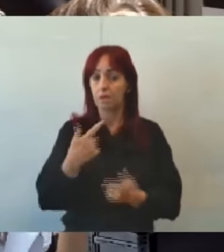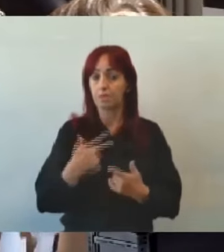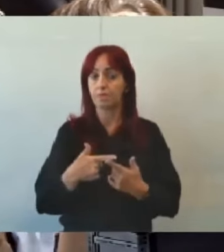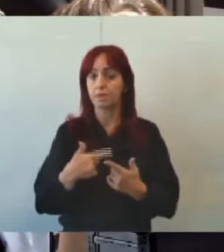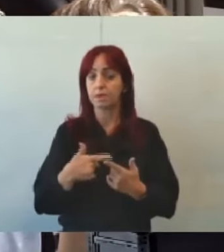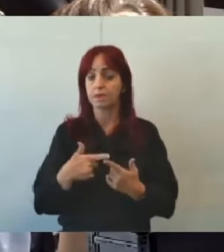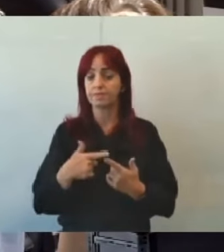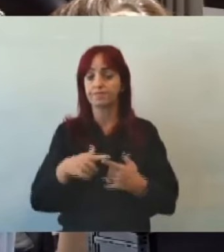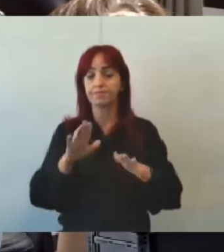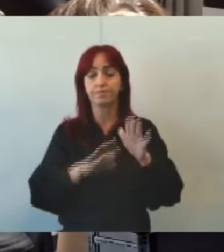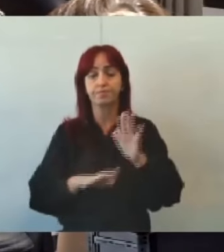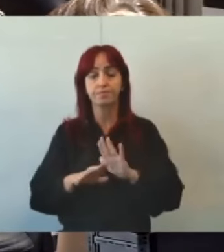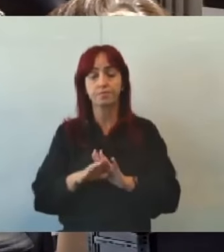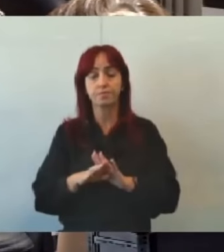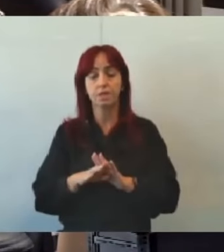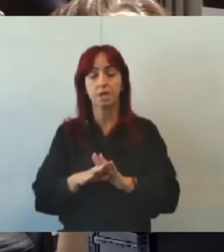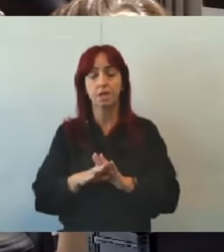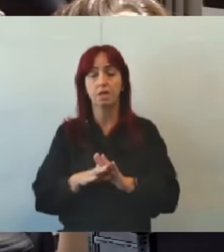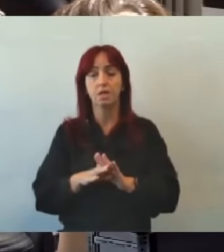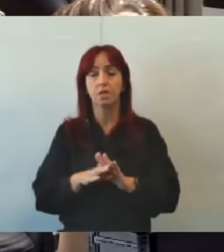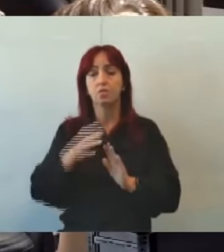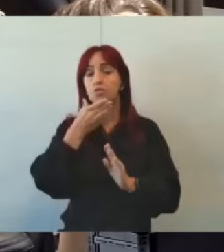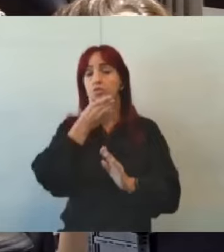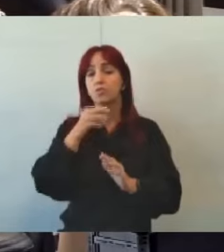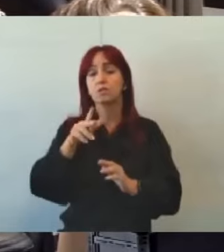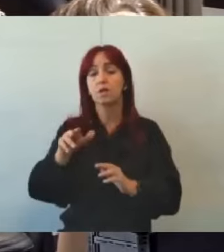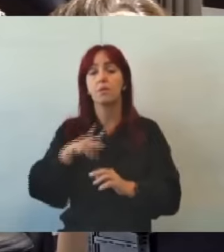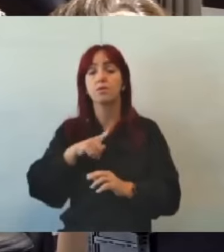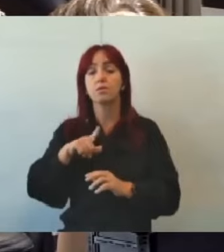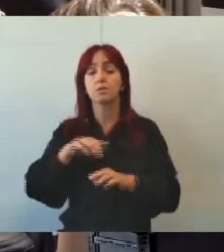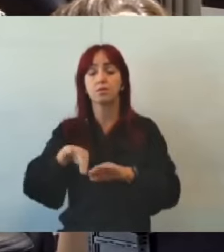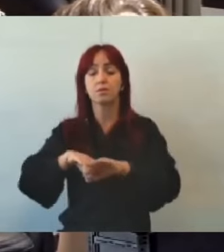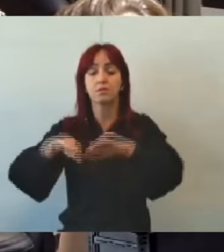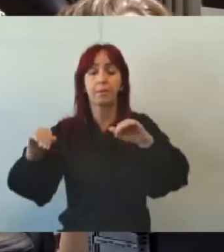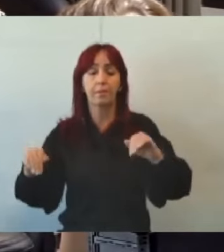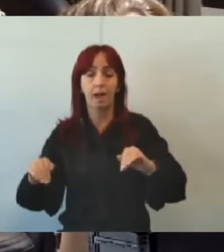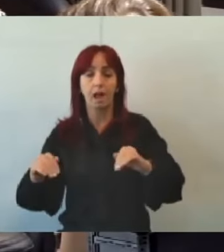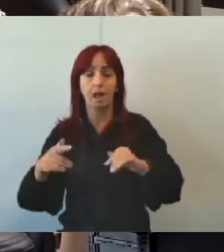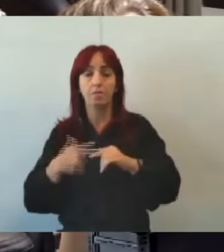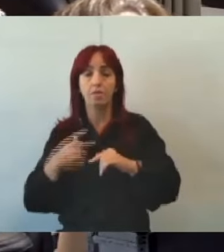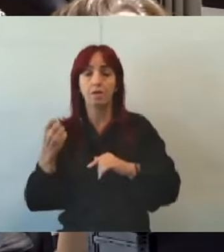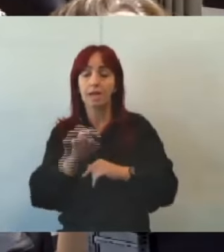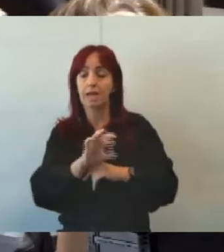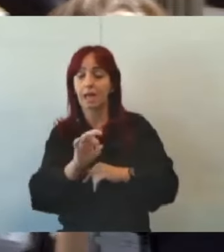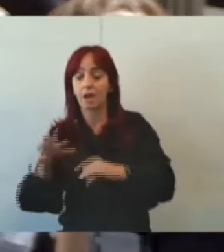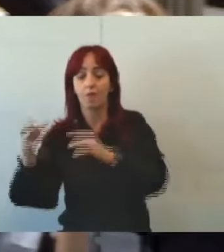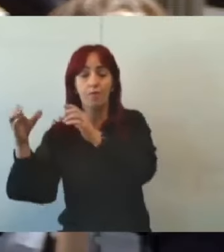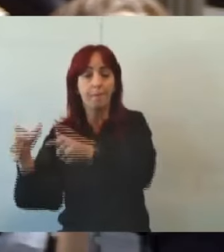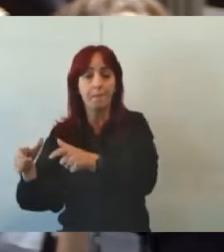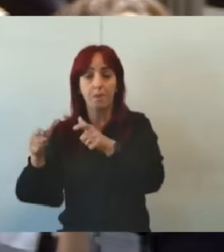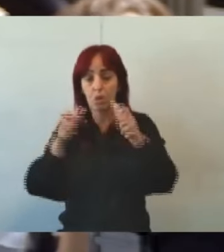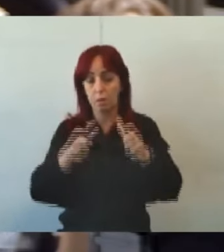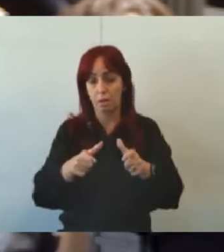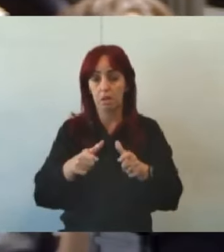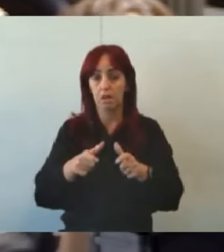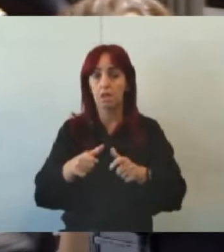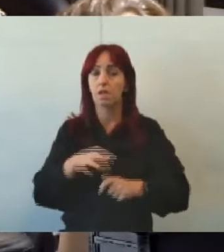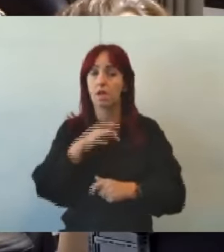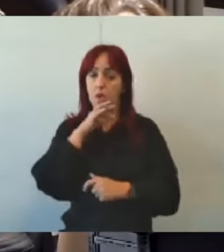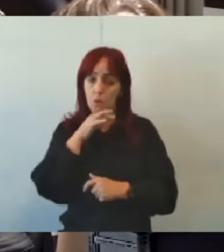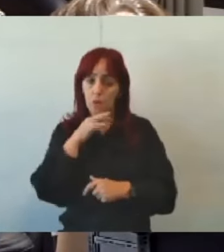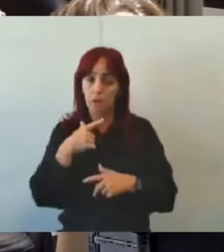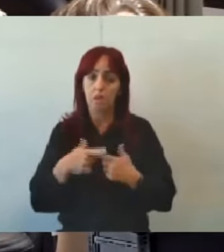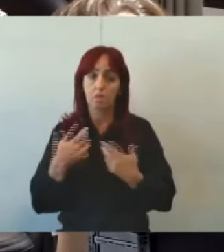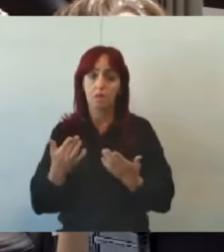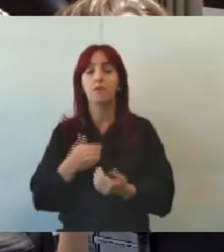os irmãos, eles são separados ali durante o abrigamento, e isso aí é uma situação muito ruim, que acaba você ali